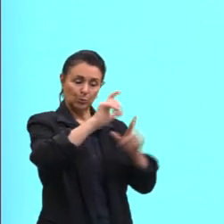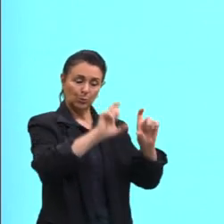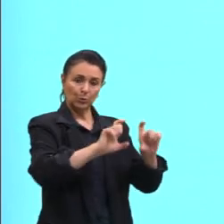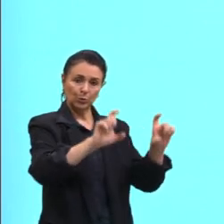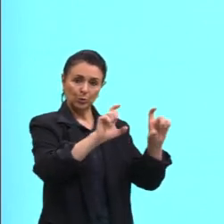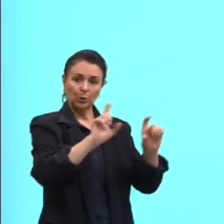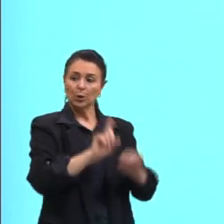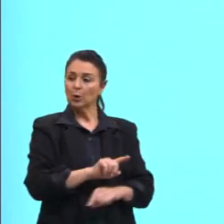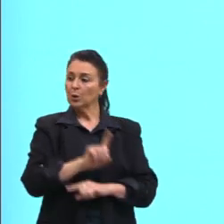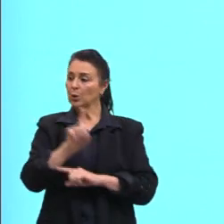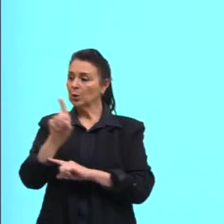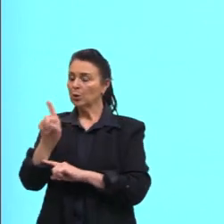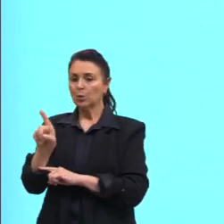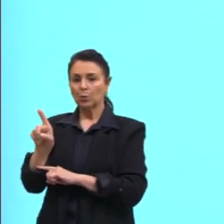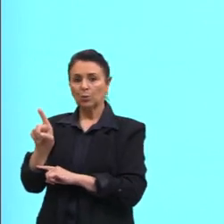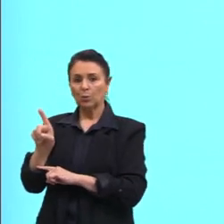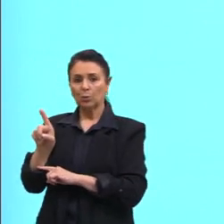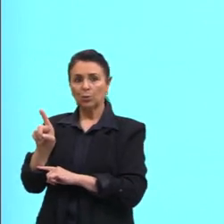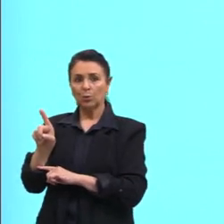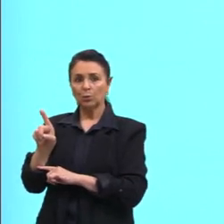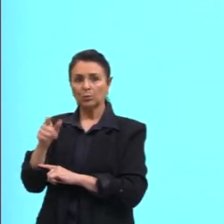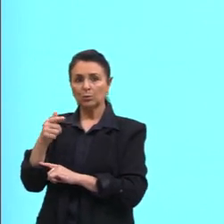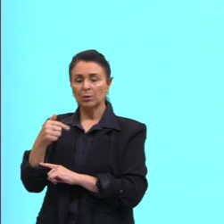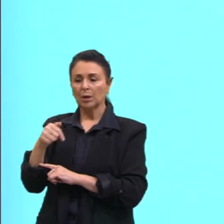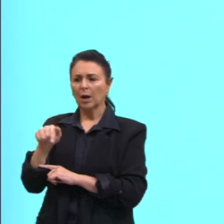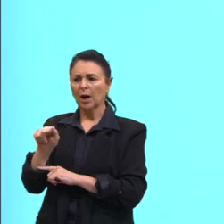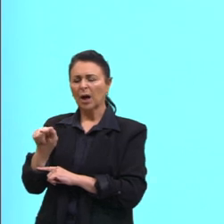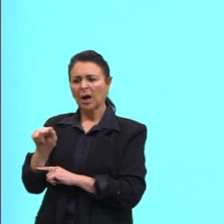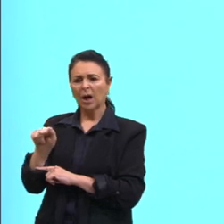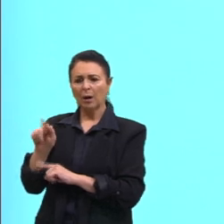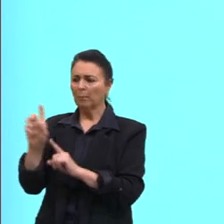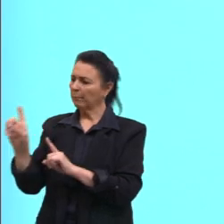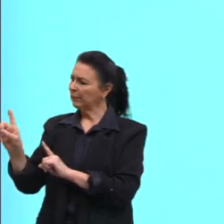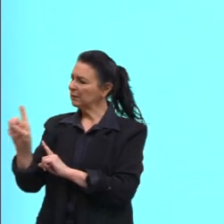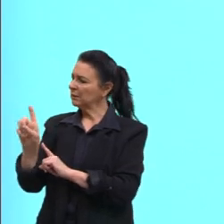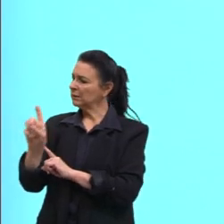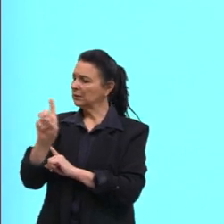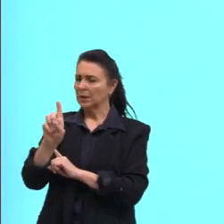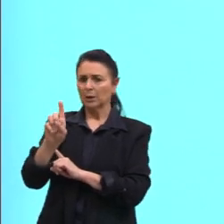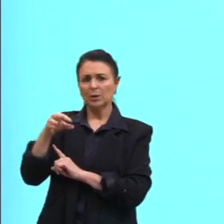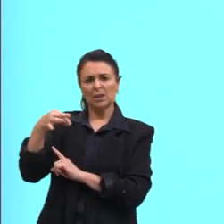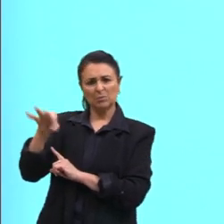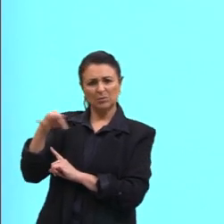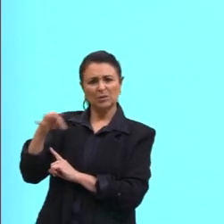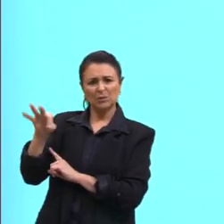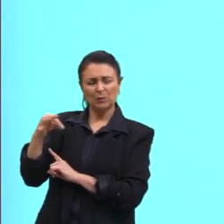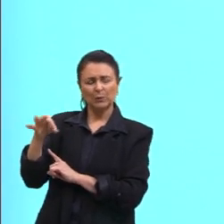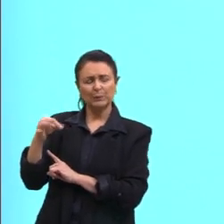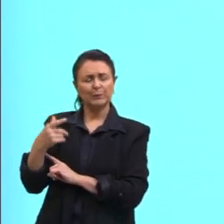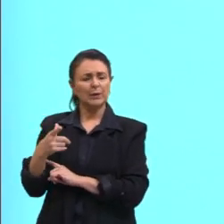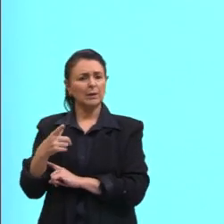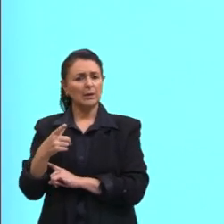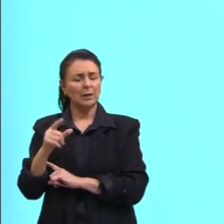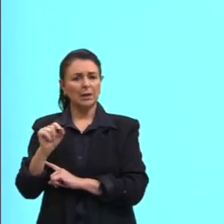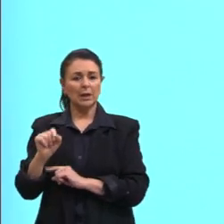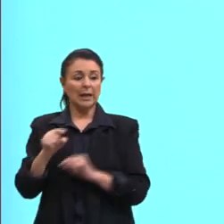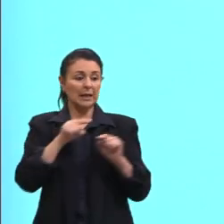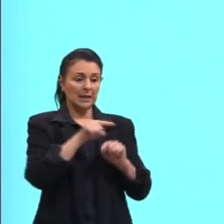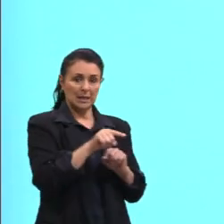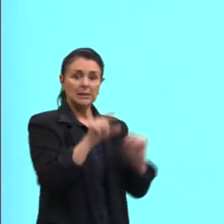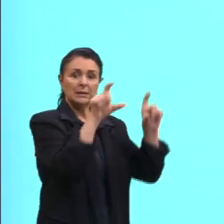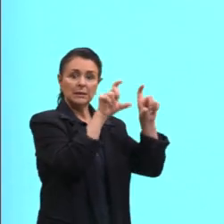e o outro está passando, dá para perceber que ele está passando com algumas folhas nas mãos. O que está no